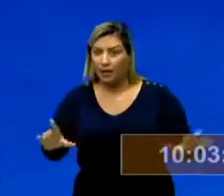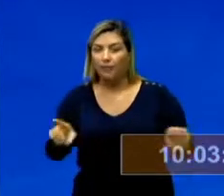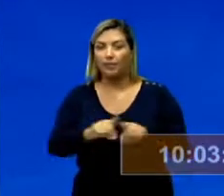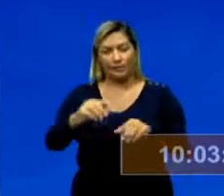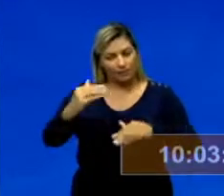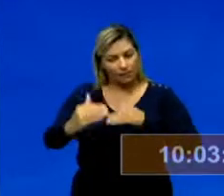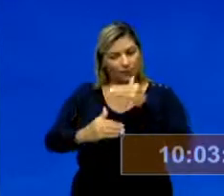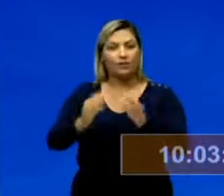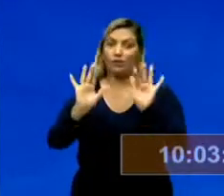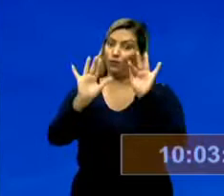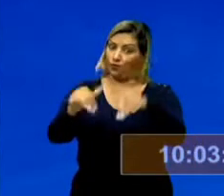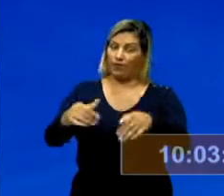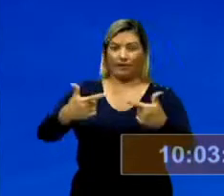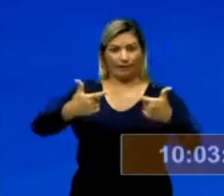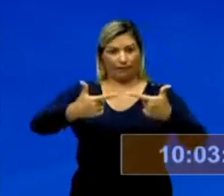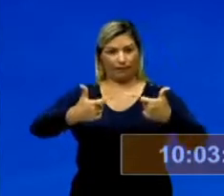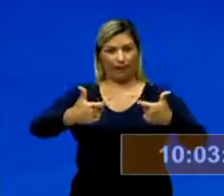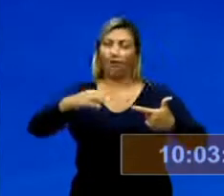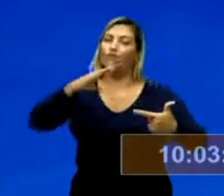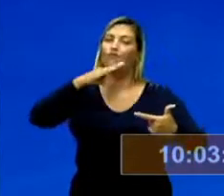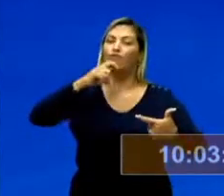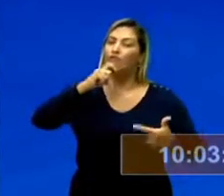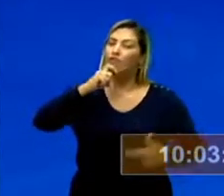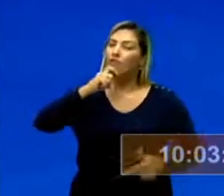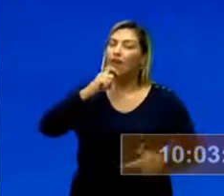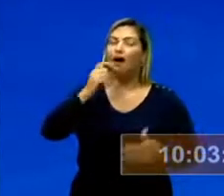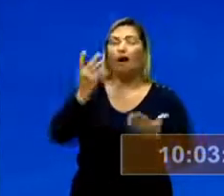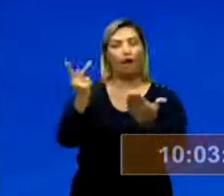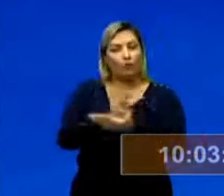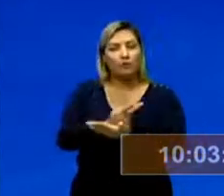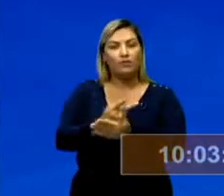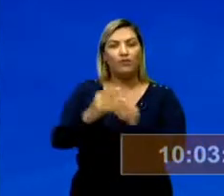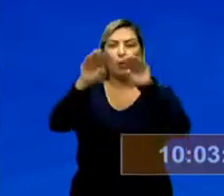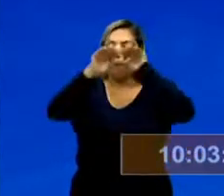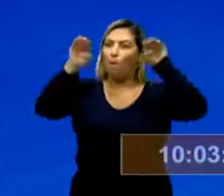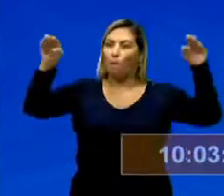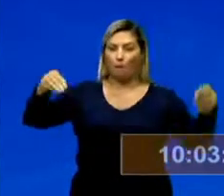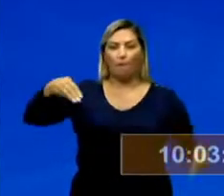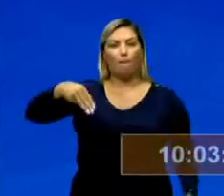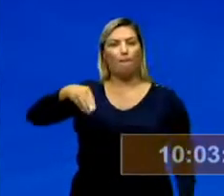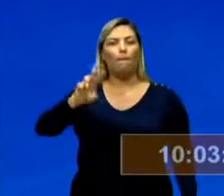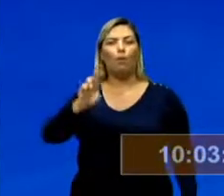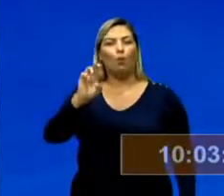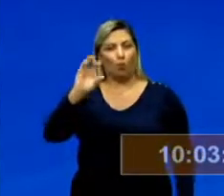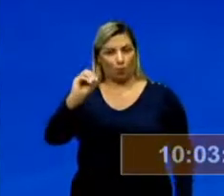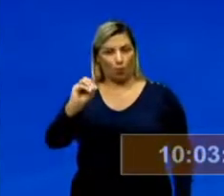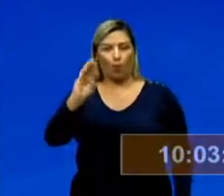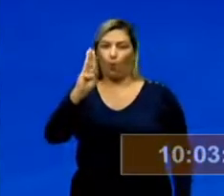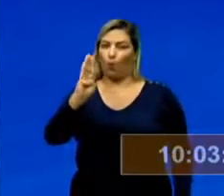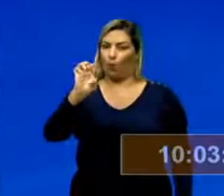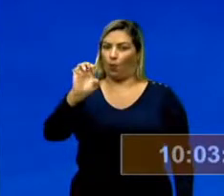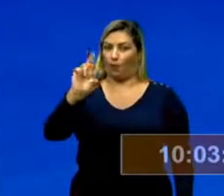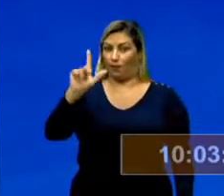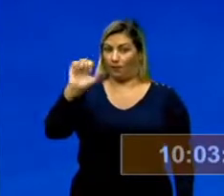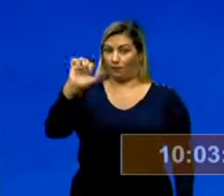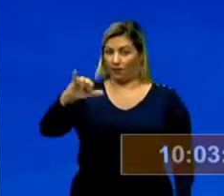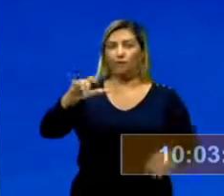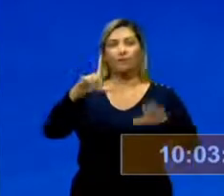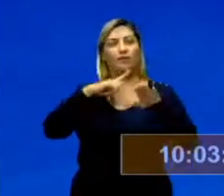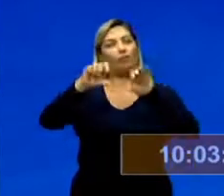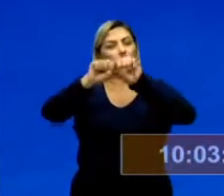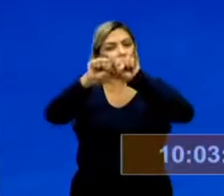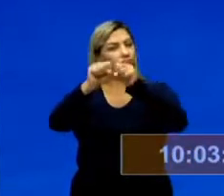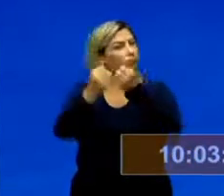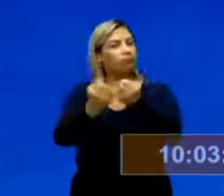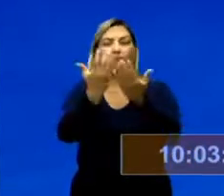processo final da Guerra Fria ocorreu com a queda do muro de Berlim. E, logicamente, toda essa polarização socialismo